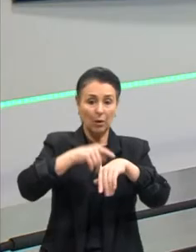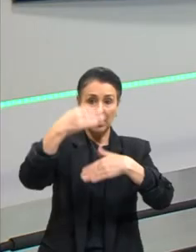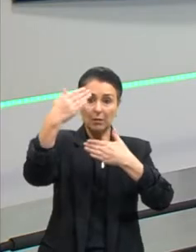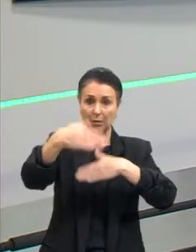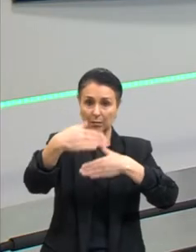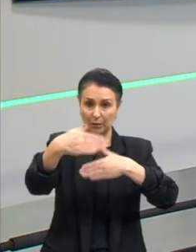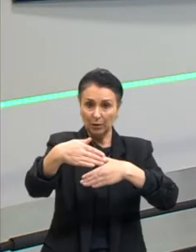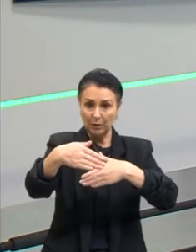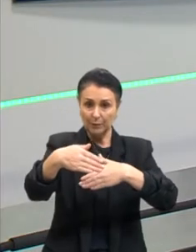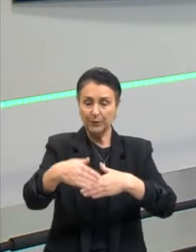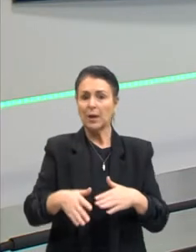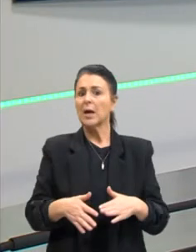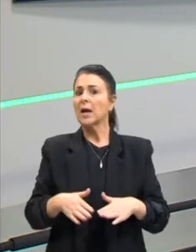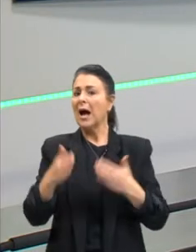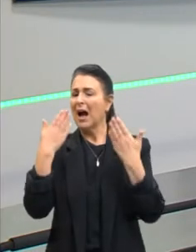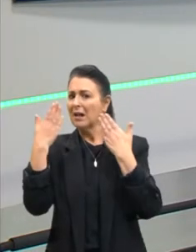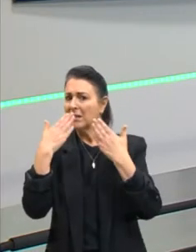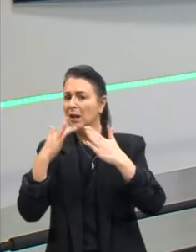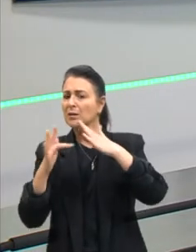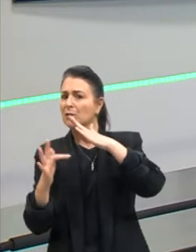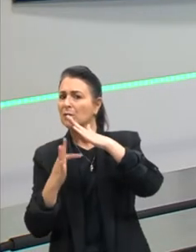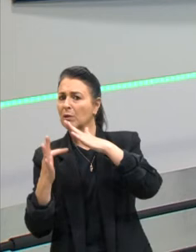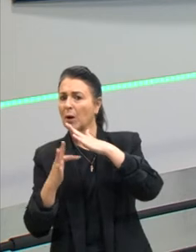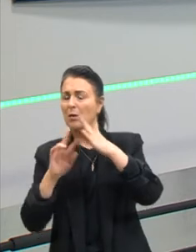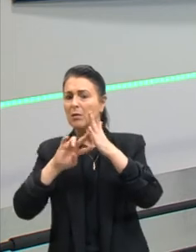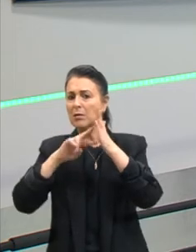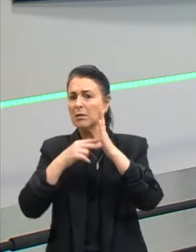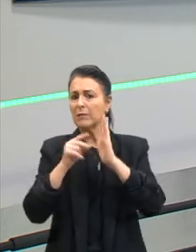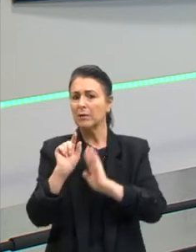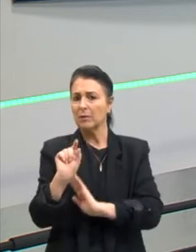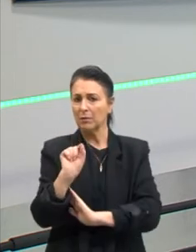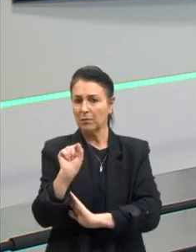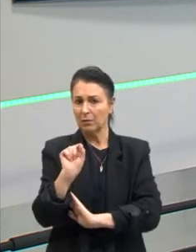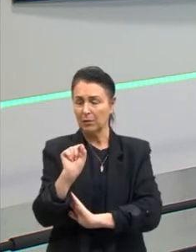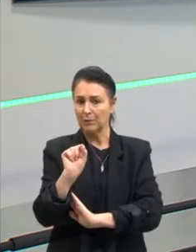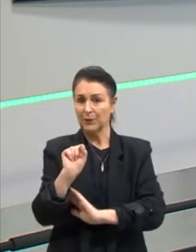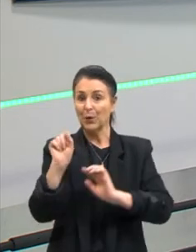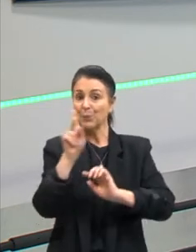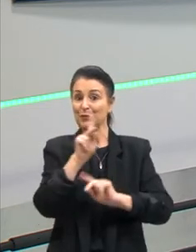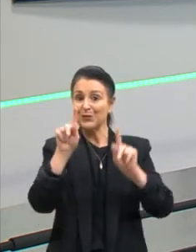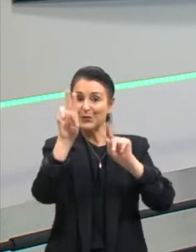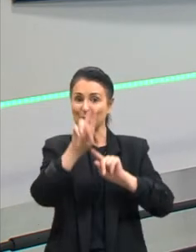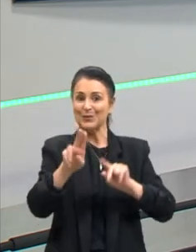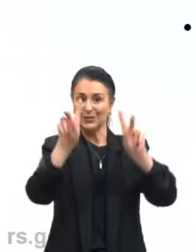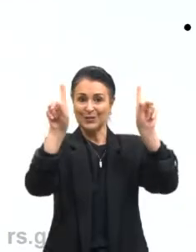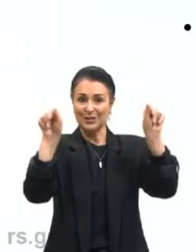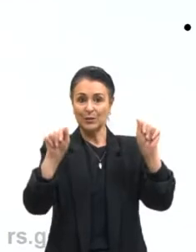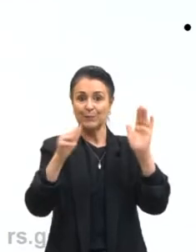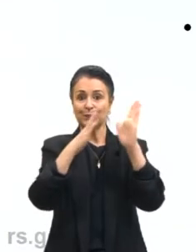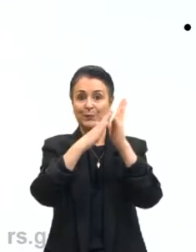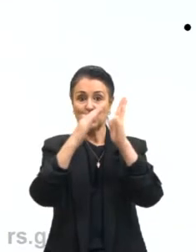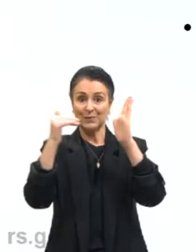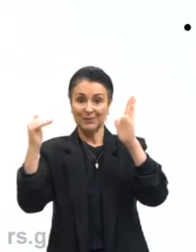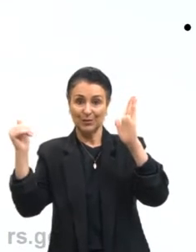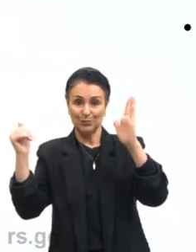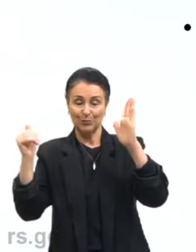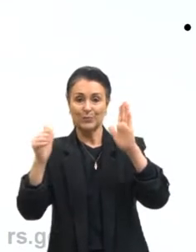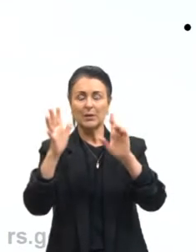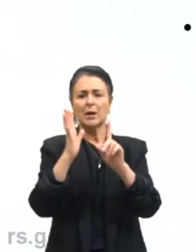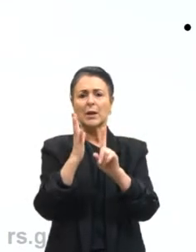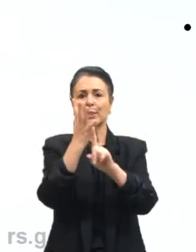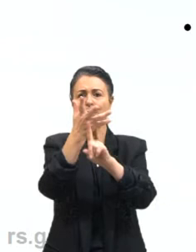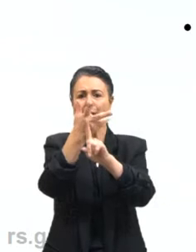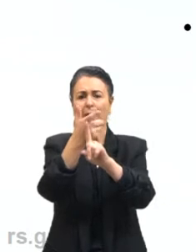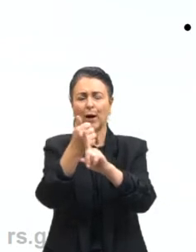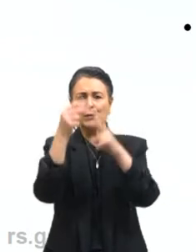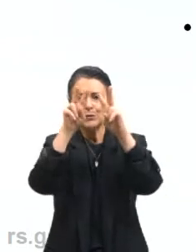E essa análise formal, ela se constitui do quê? Interessante também, eu coloquei ali entre parênteses, ou estética, porque no campo das artes, das